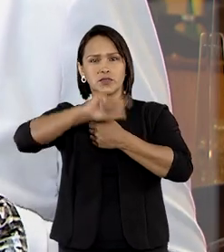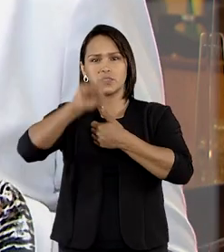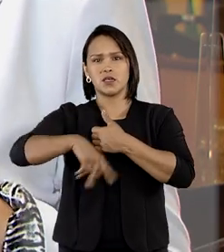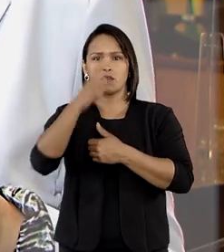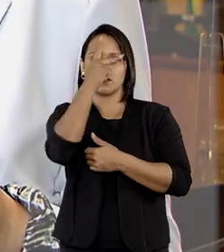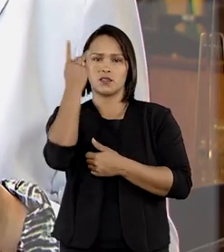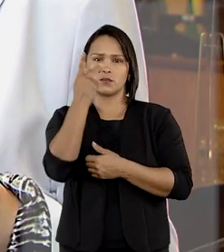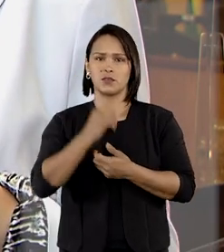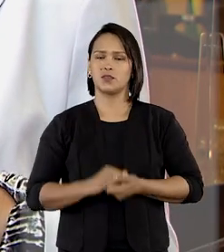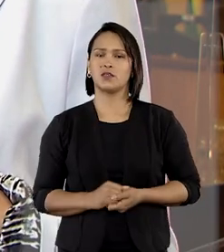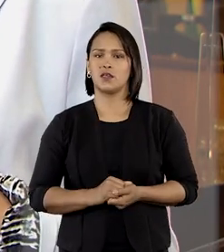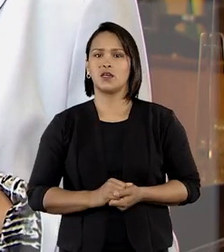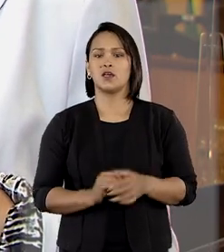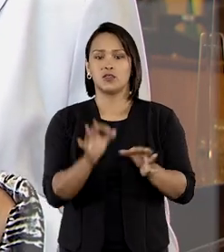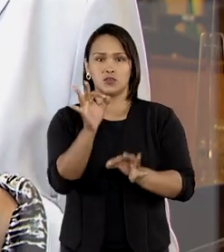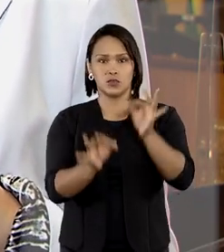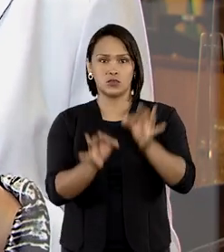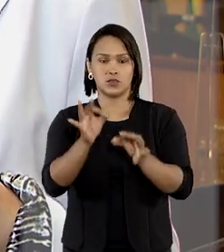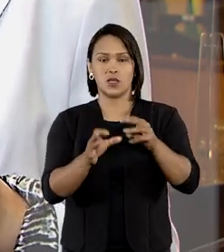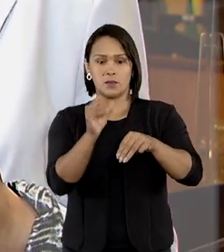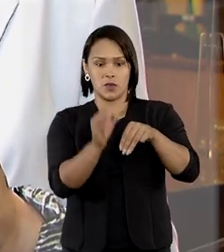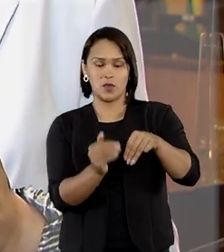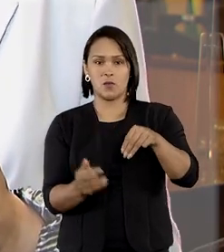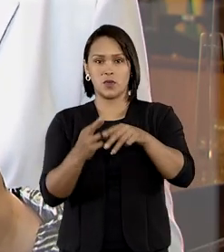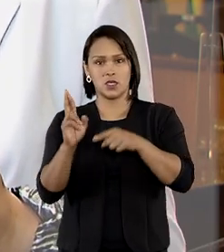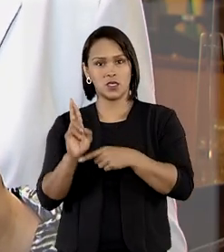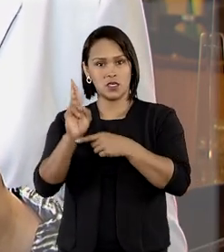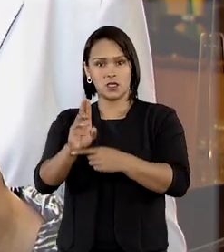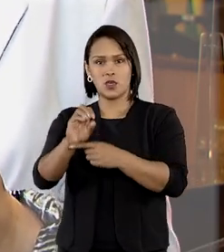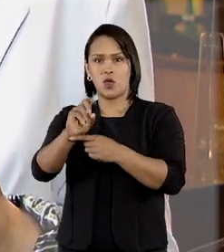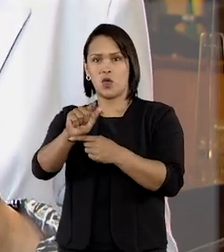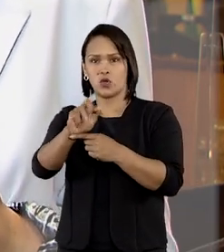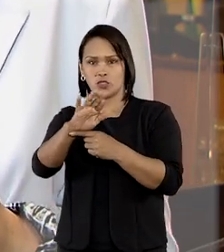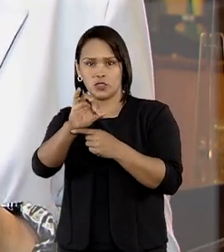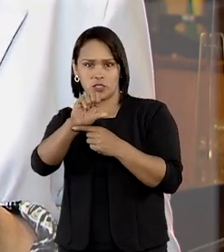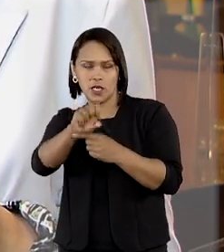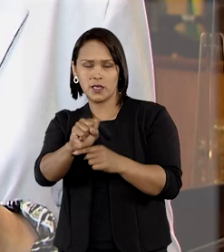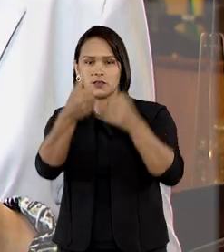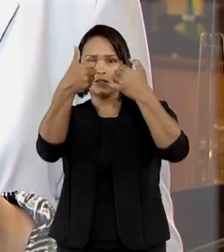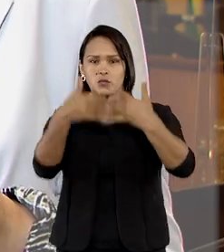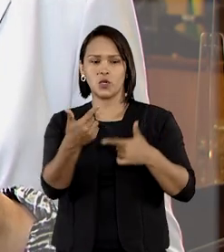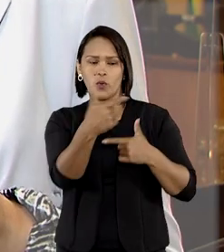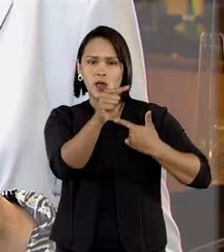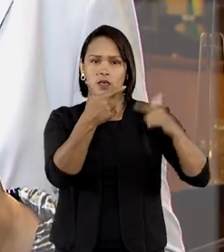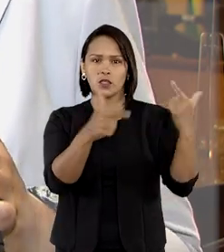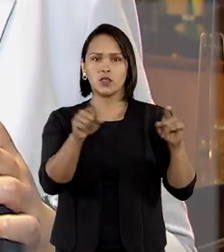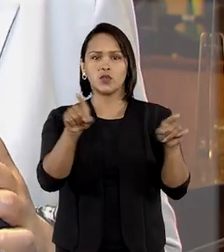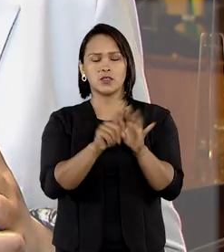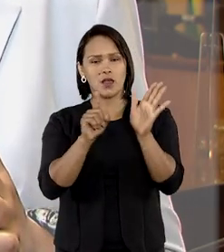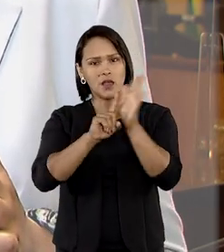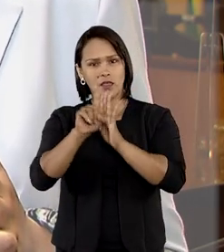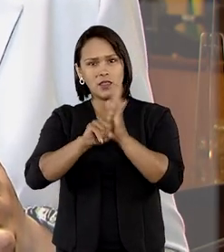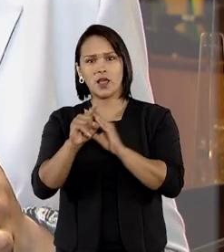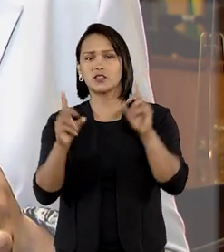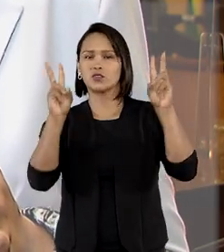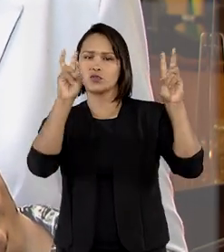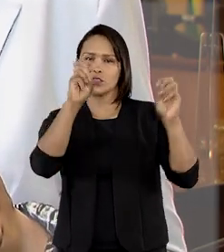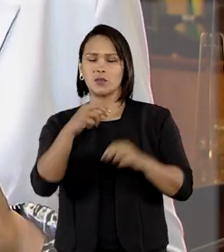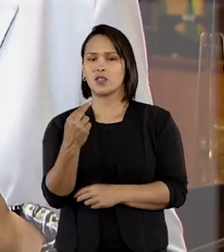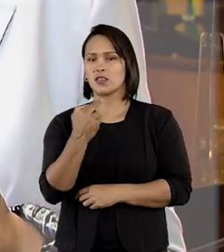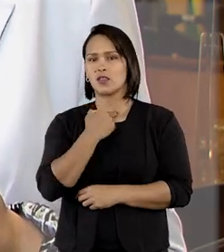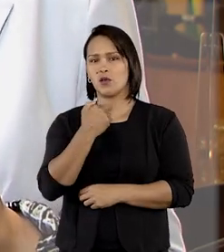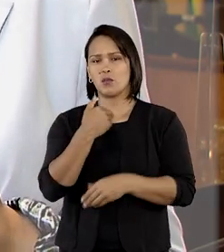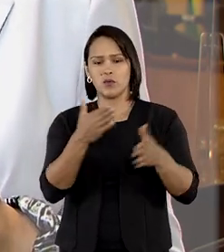julgamento, o ministro Rogério Schietti Cruz disse, entre outras coisas, que a análise da matéria não pode se desvincular do